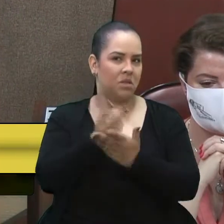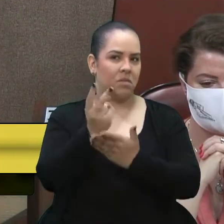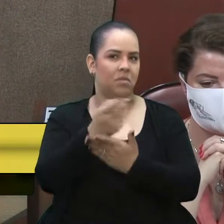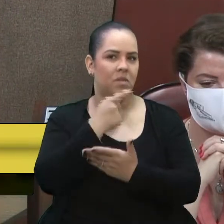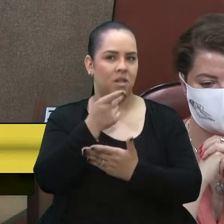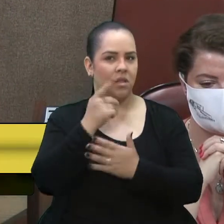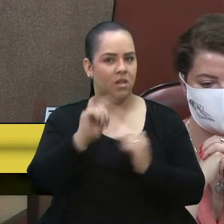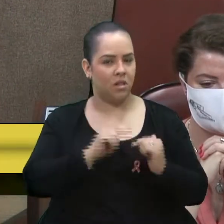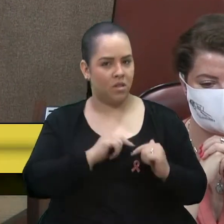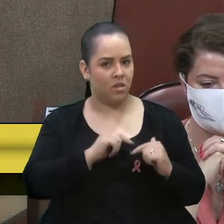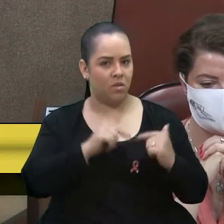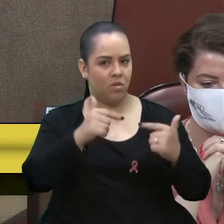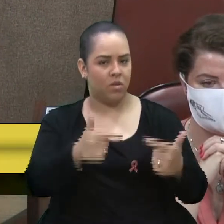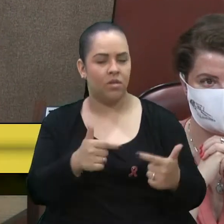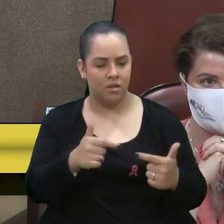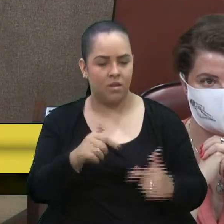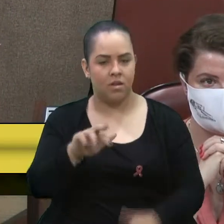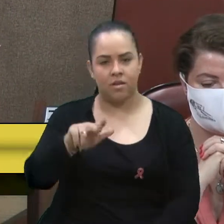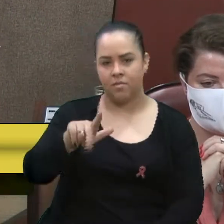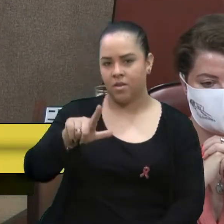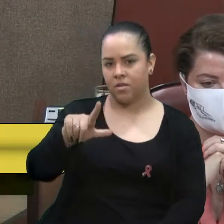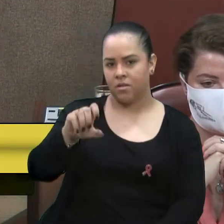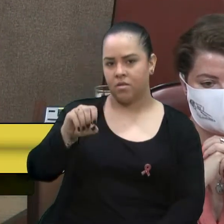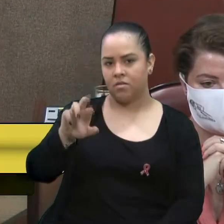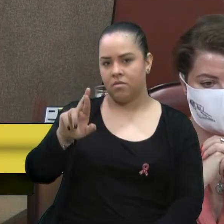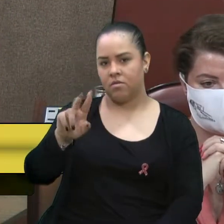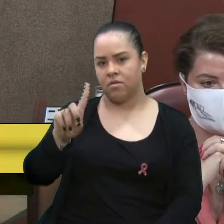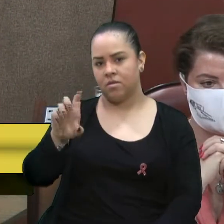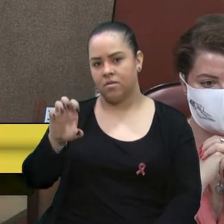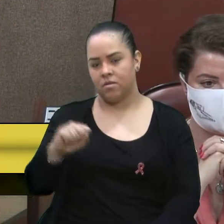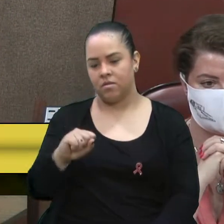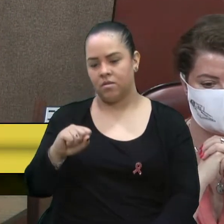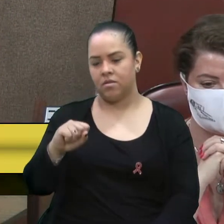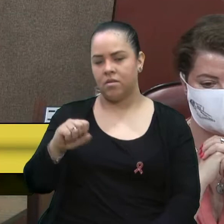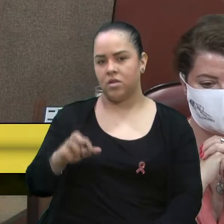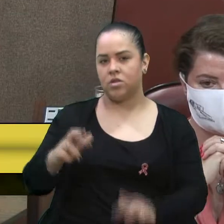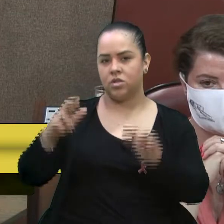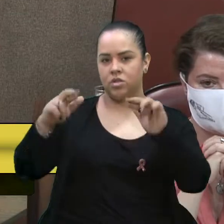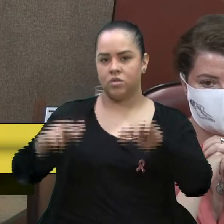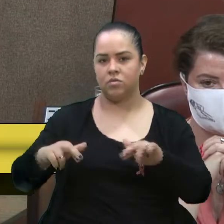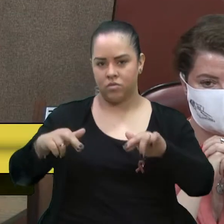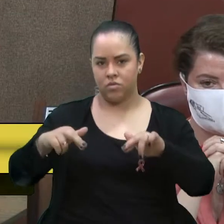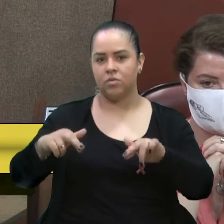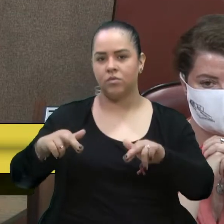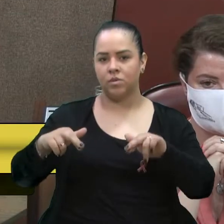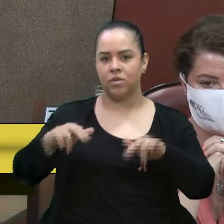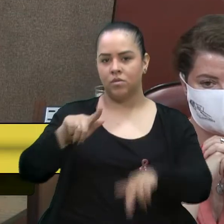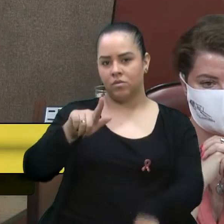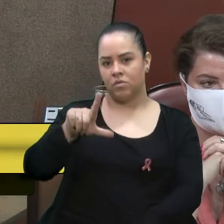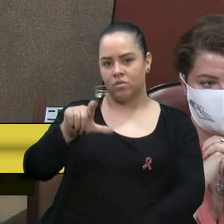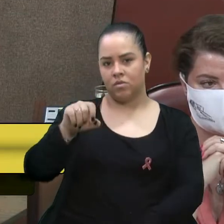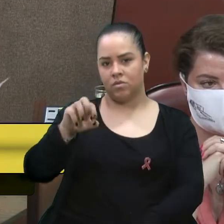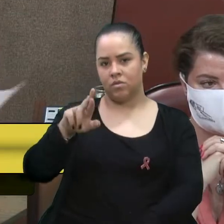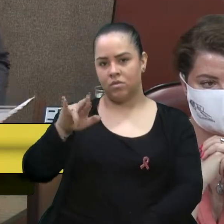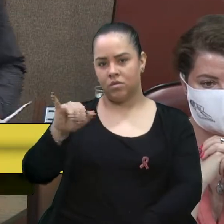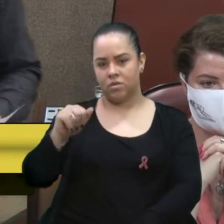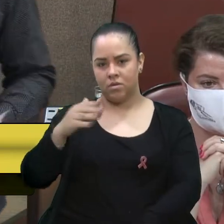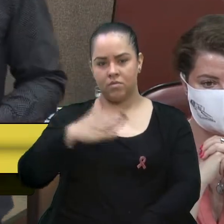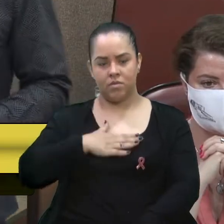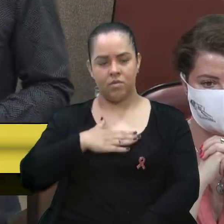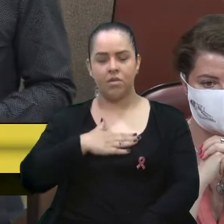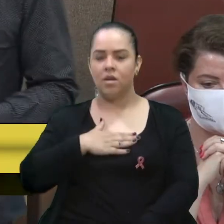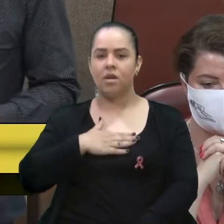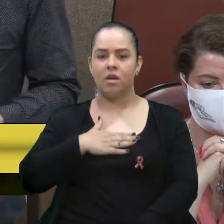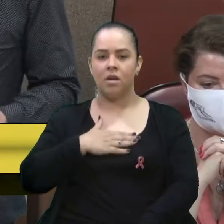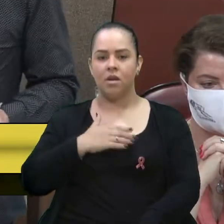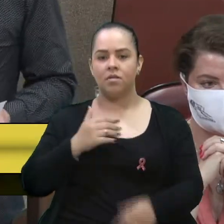da irmã Lourdes na região Nossa Senhora da Glória, por meu assessor Antônio